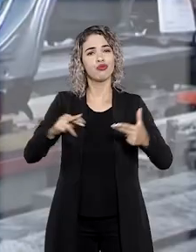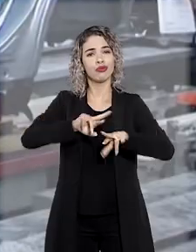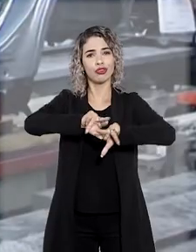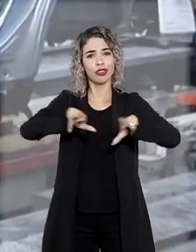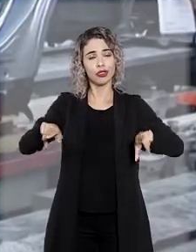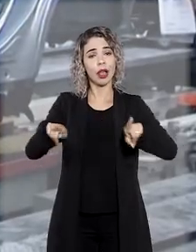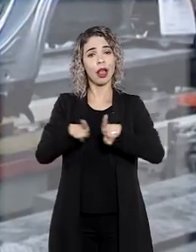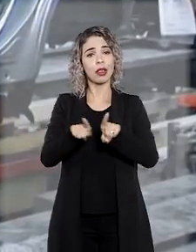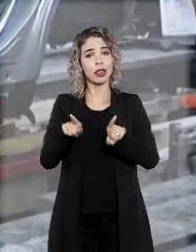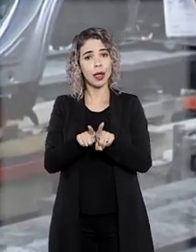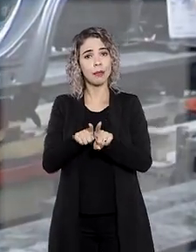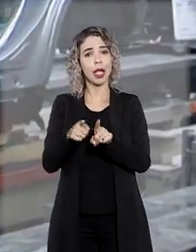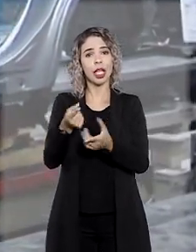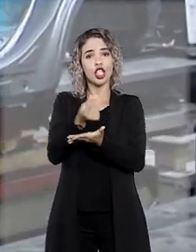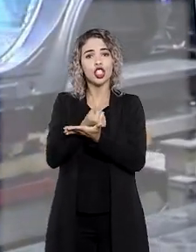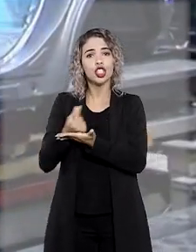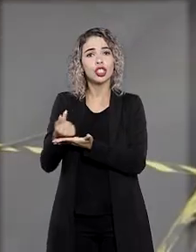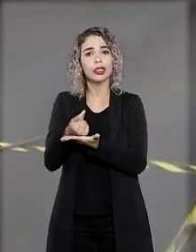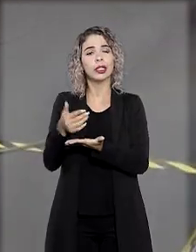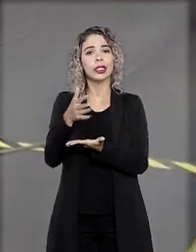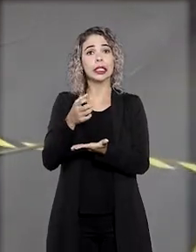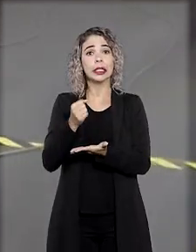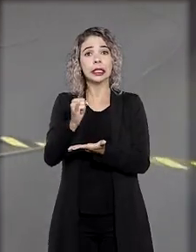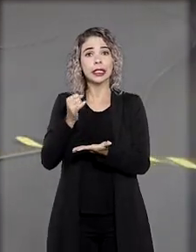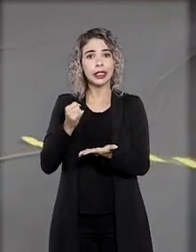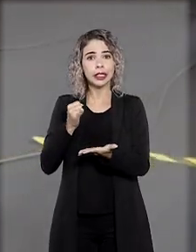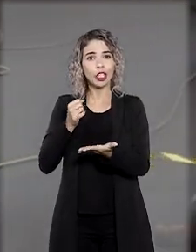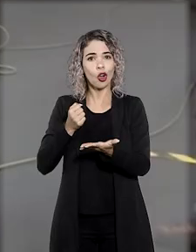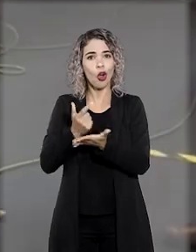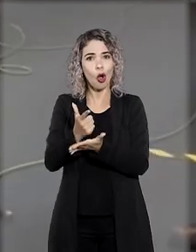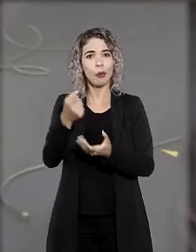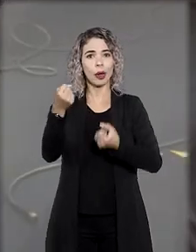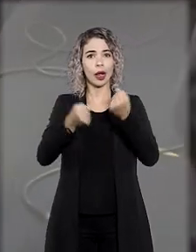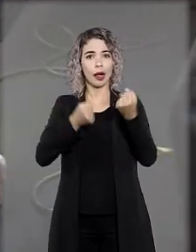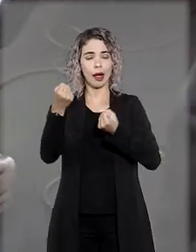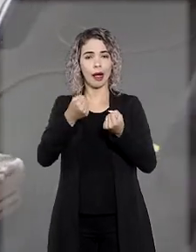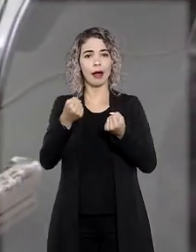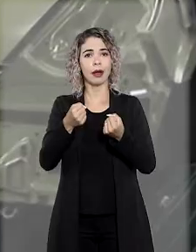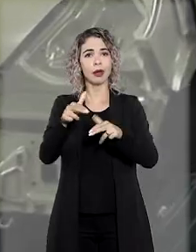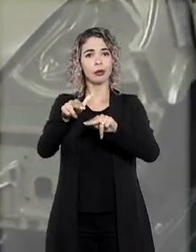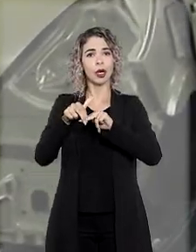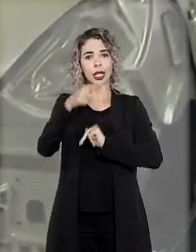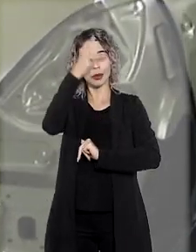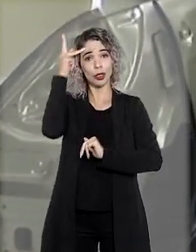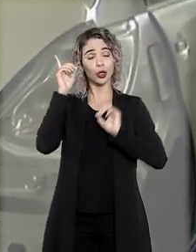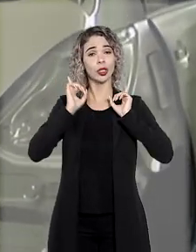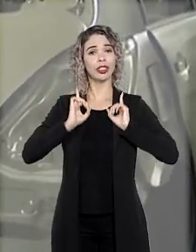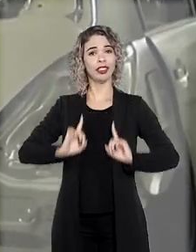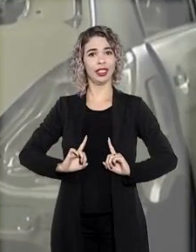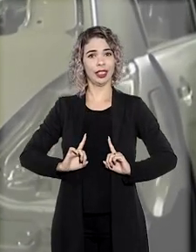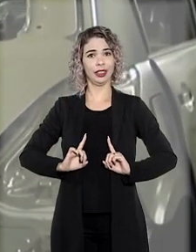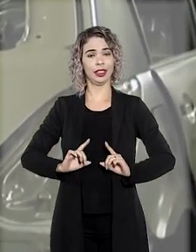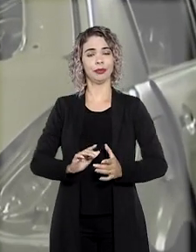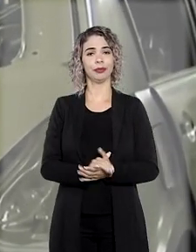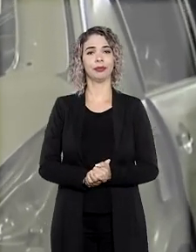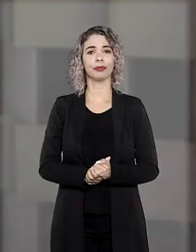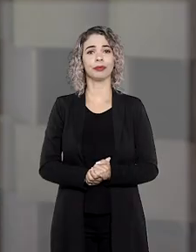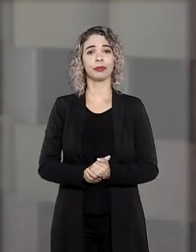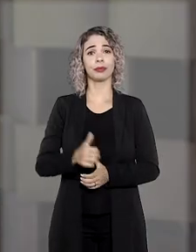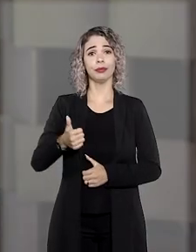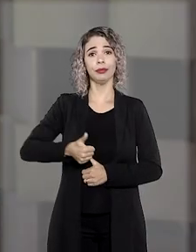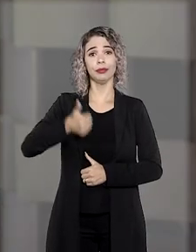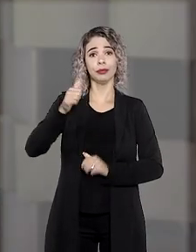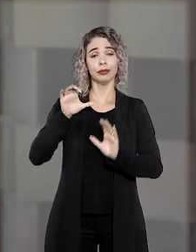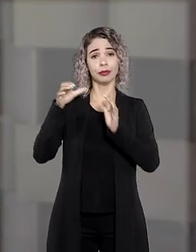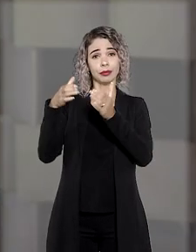e imposto sobre operações financeiras na aquisição de veículos automotores por parte de pessoas com deficiência.